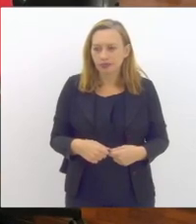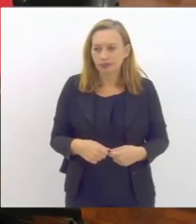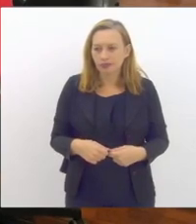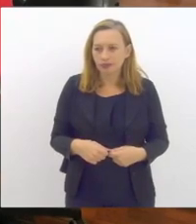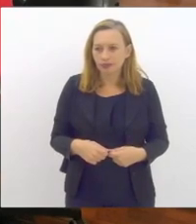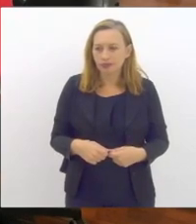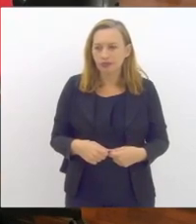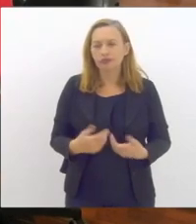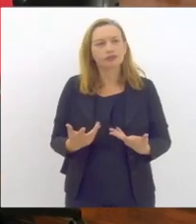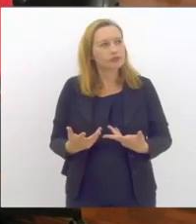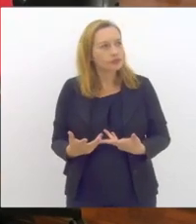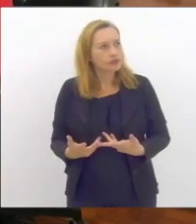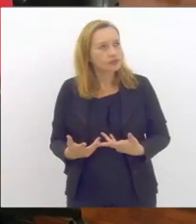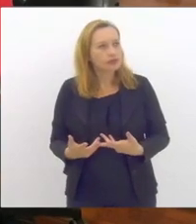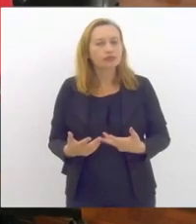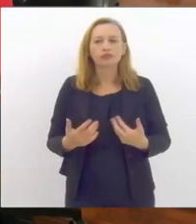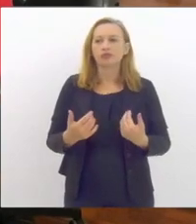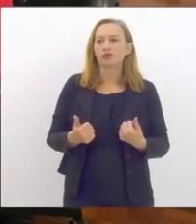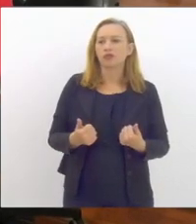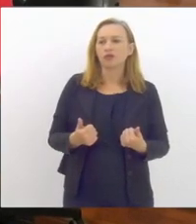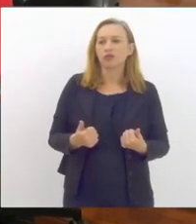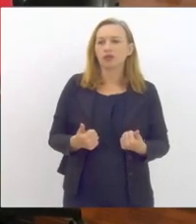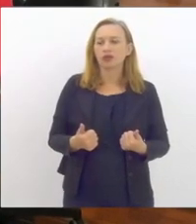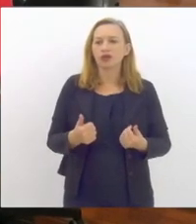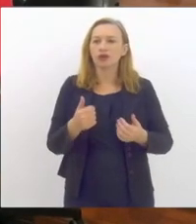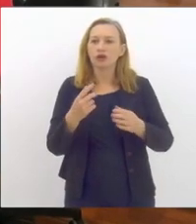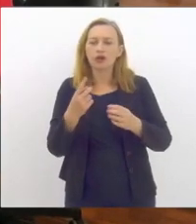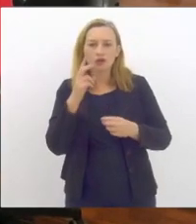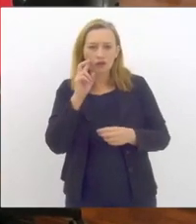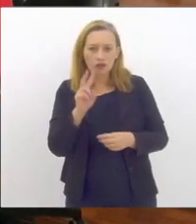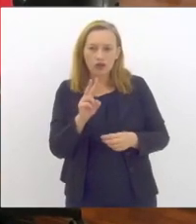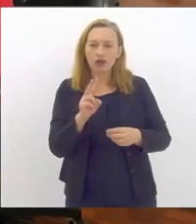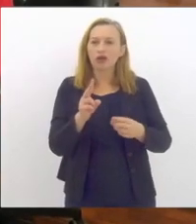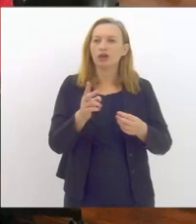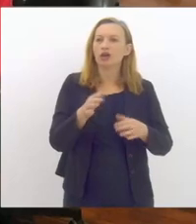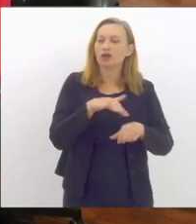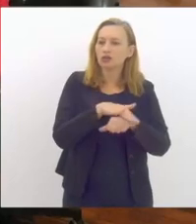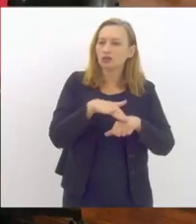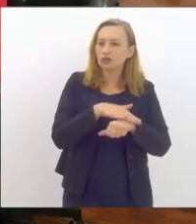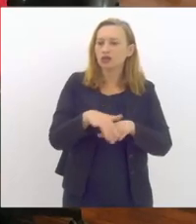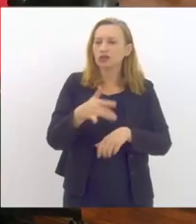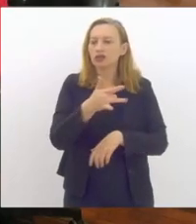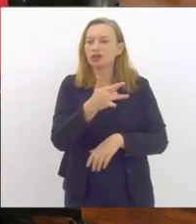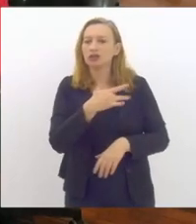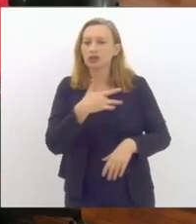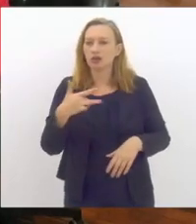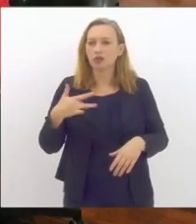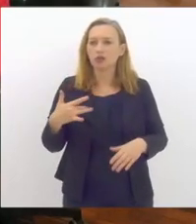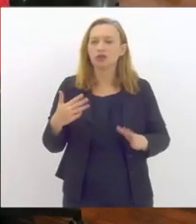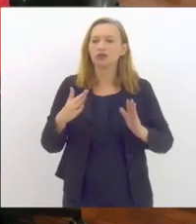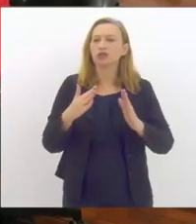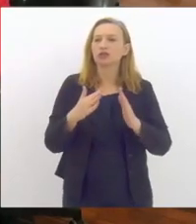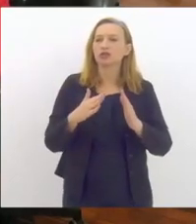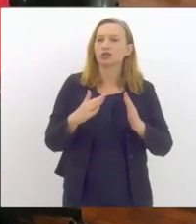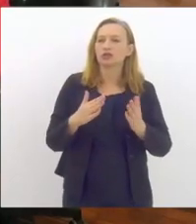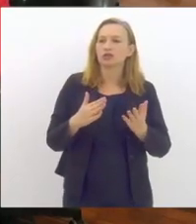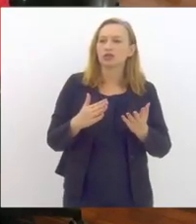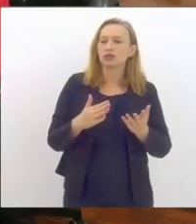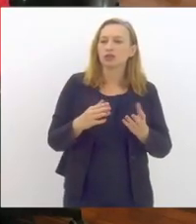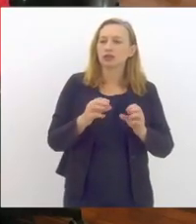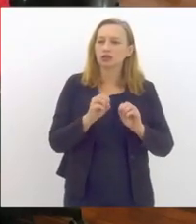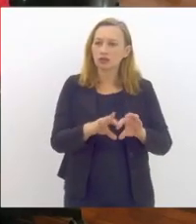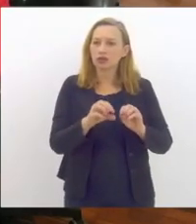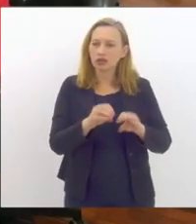da temática e estreitarmos as conversas entre saúde e educação dentro desses territórios que apesar da